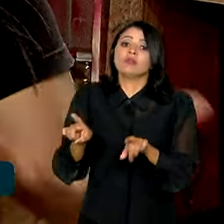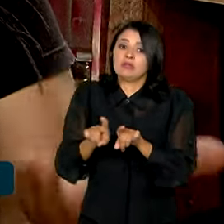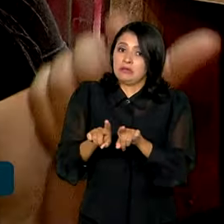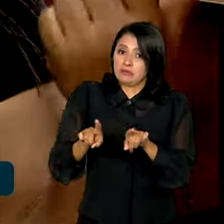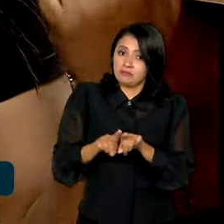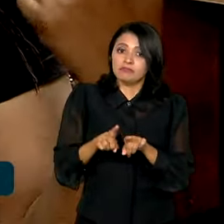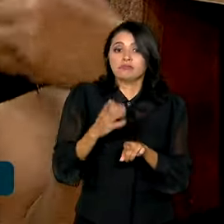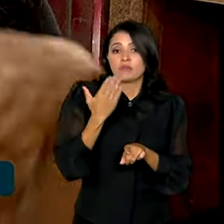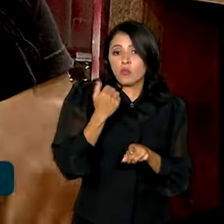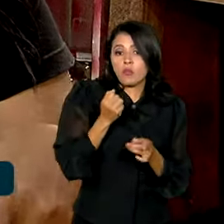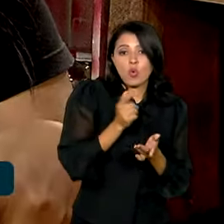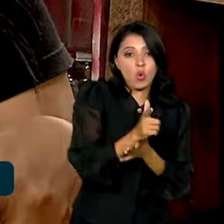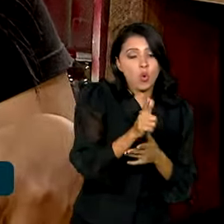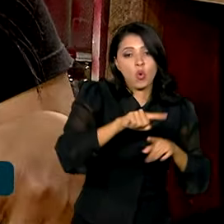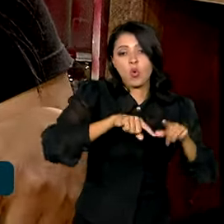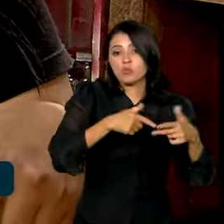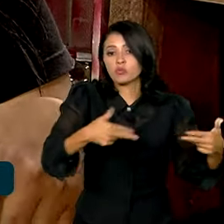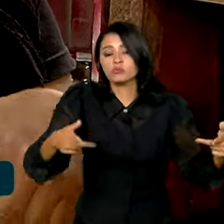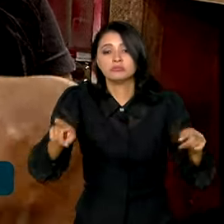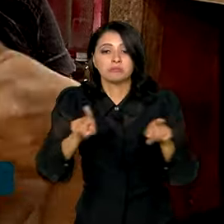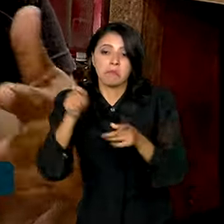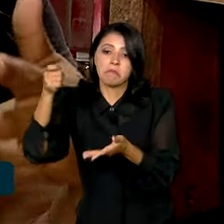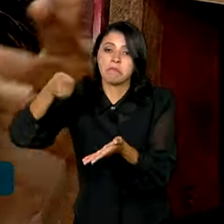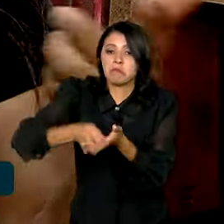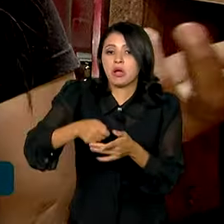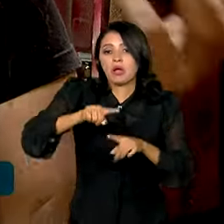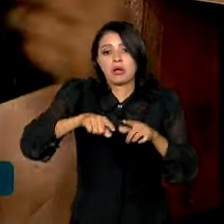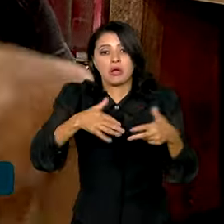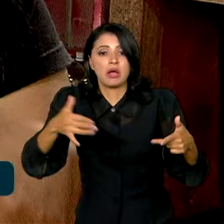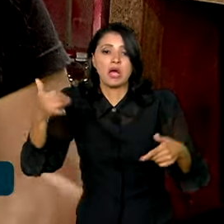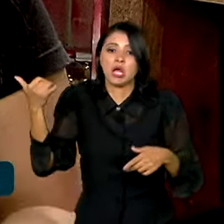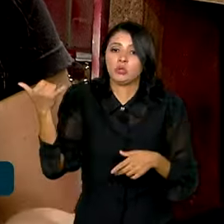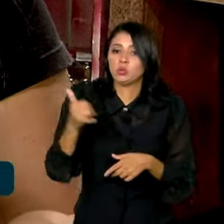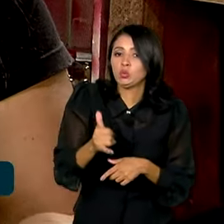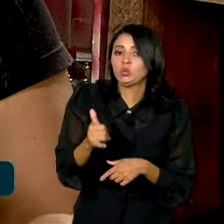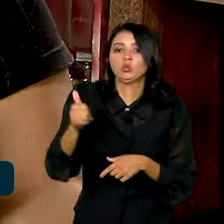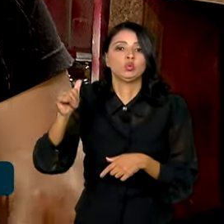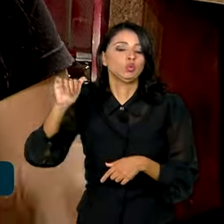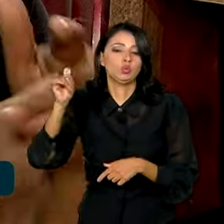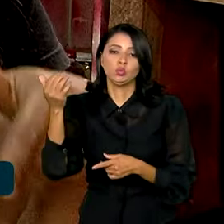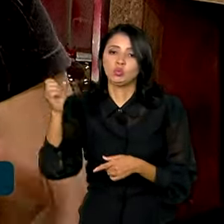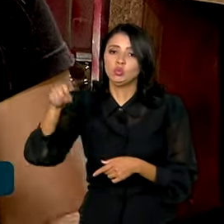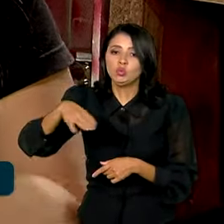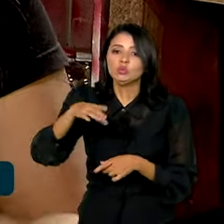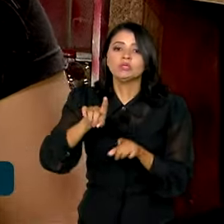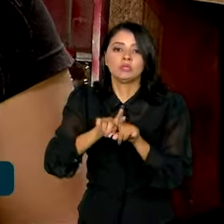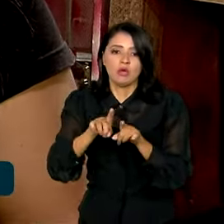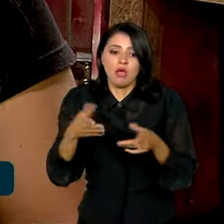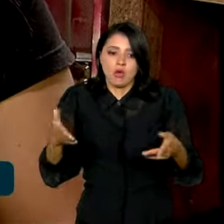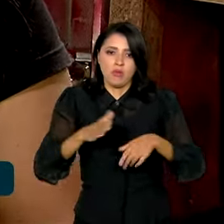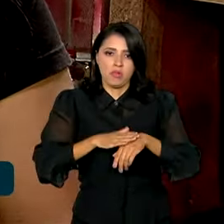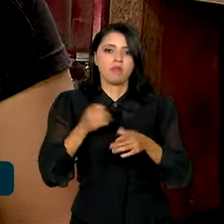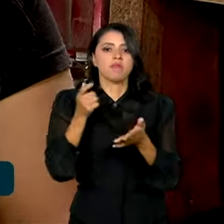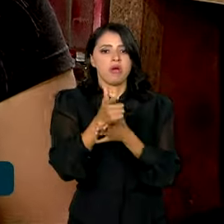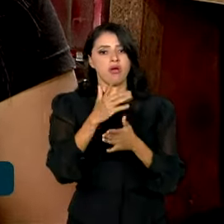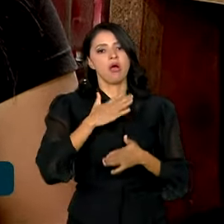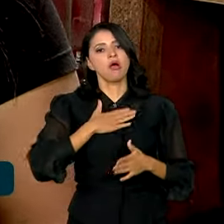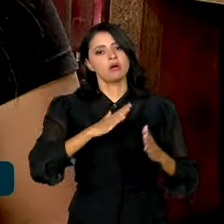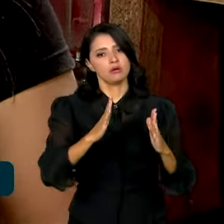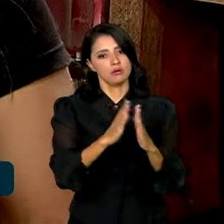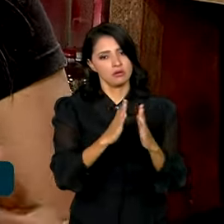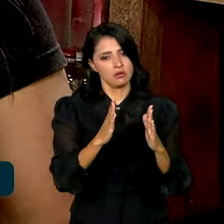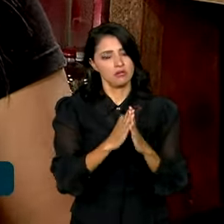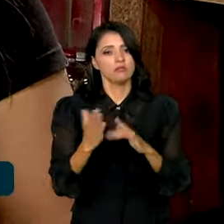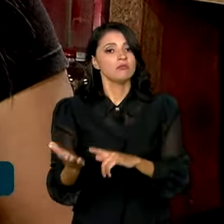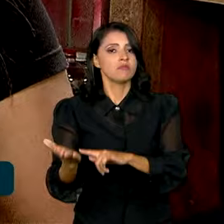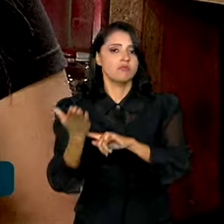tanto para comer como para pagar alguma conta, mas no momento mesmo para pagar a minha casa, para me